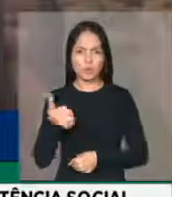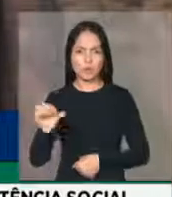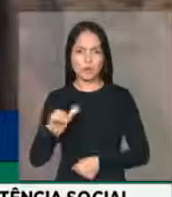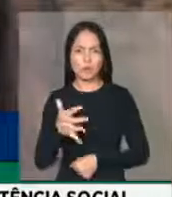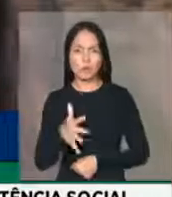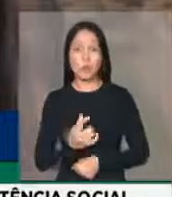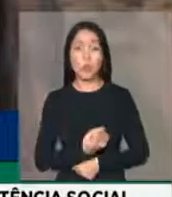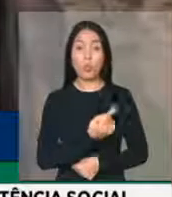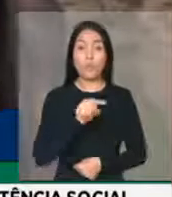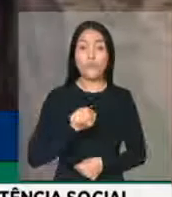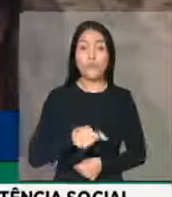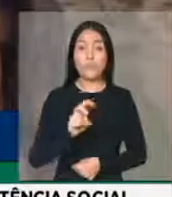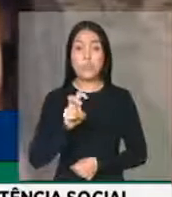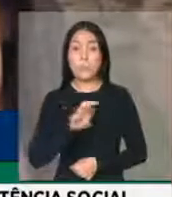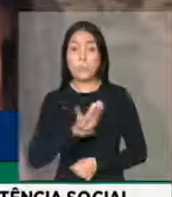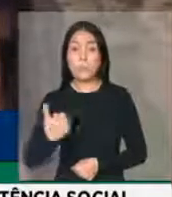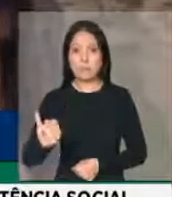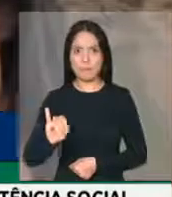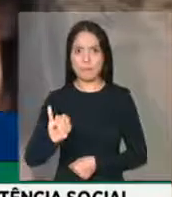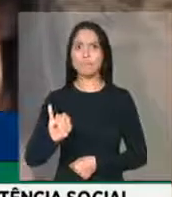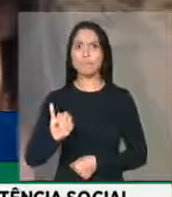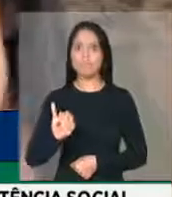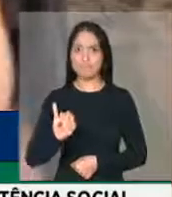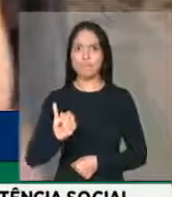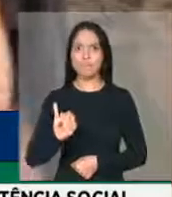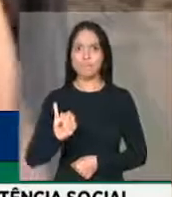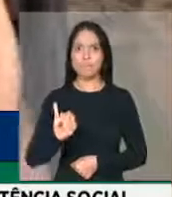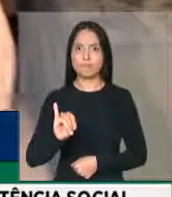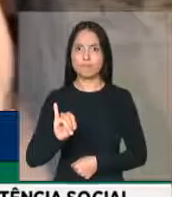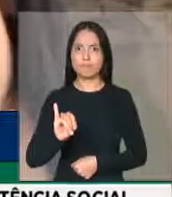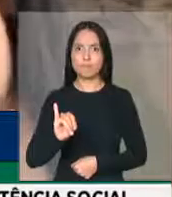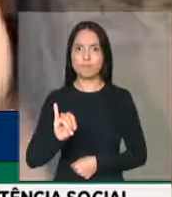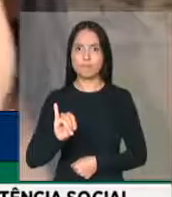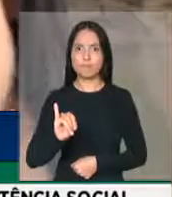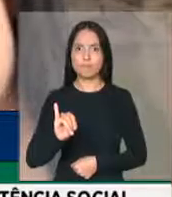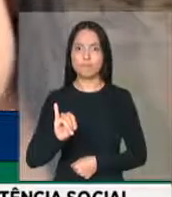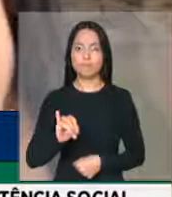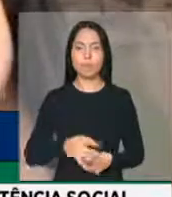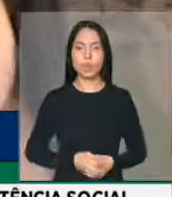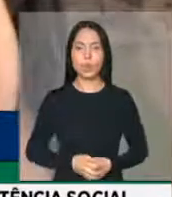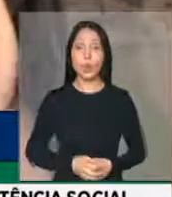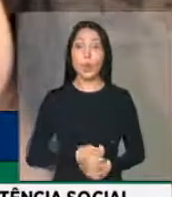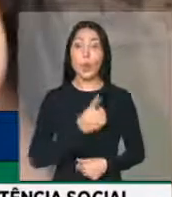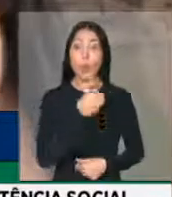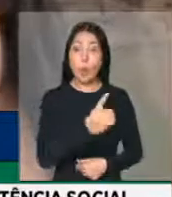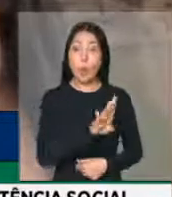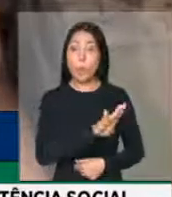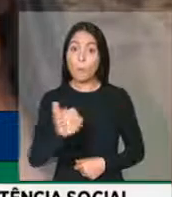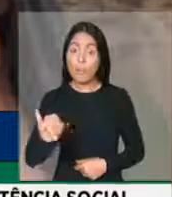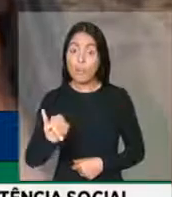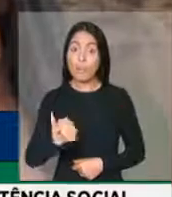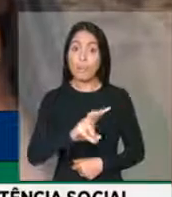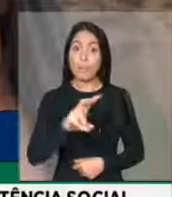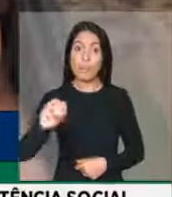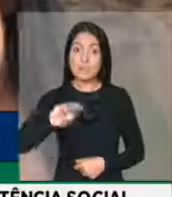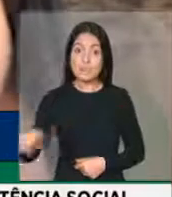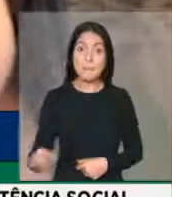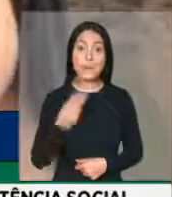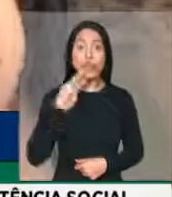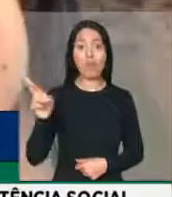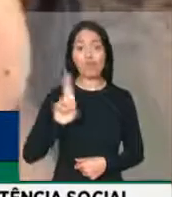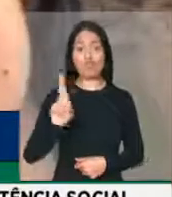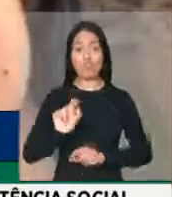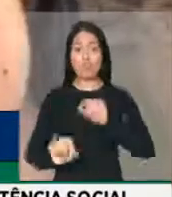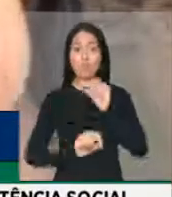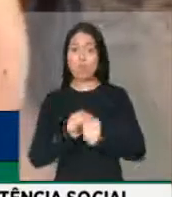1,5 bilhão e meio de reais, recursos importantíssimos